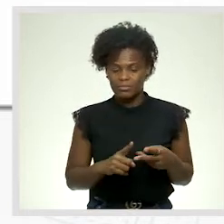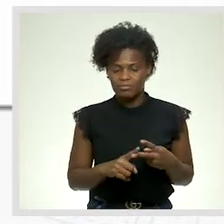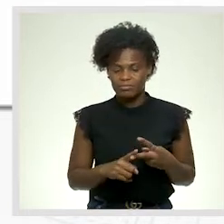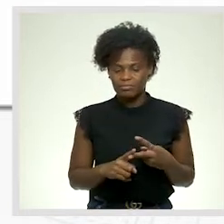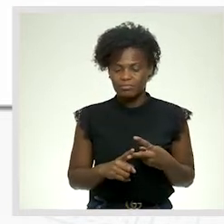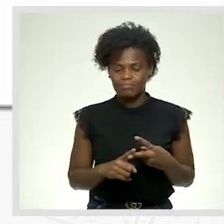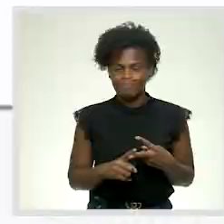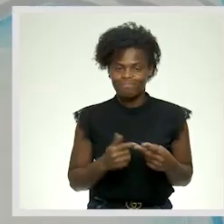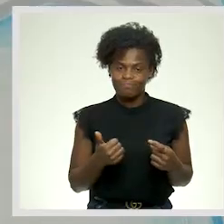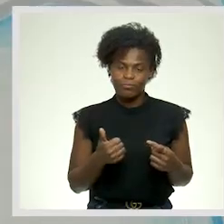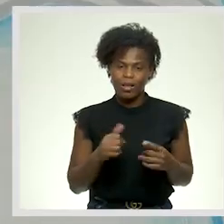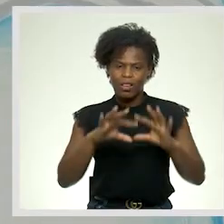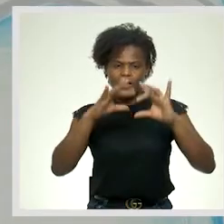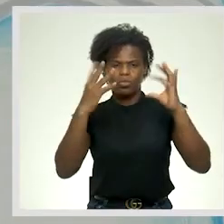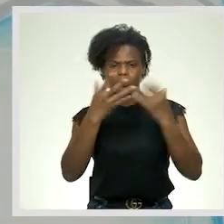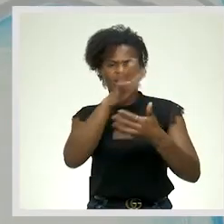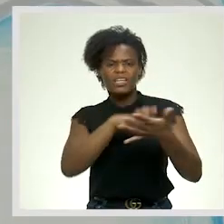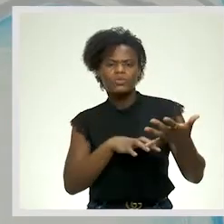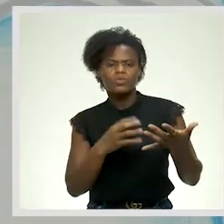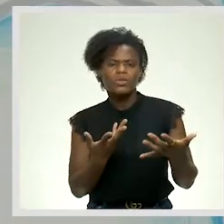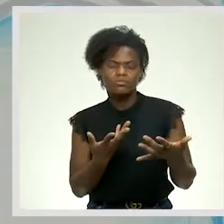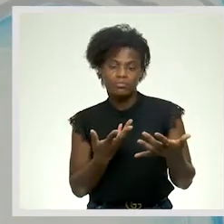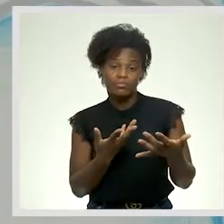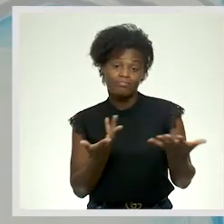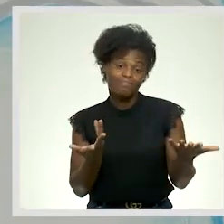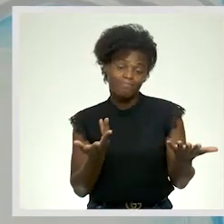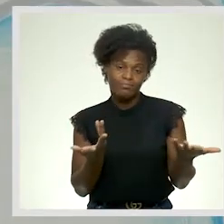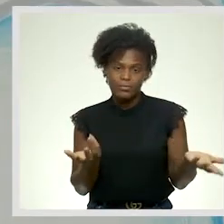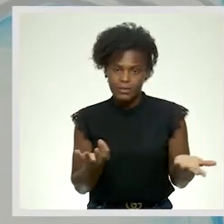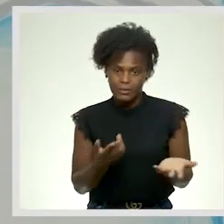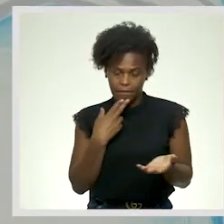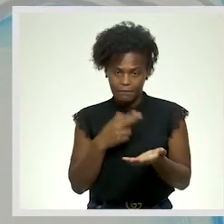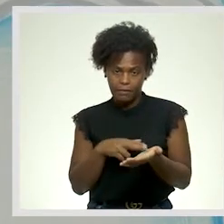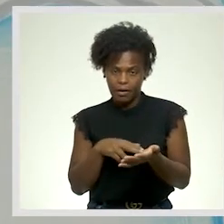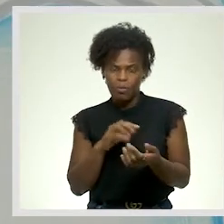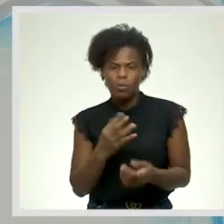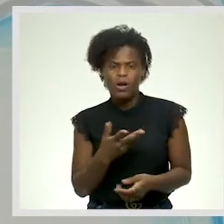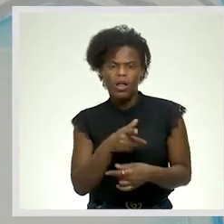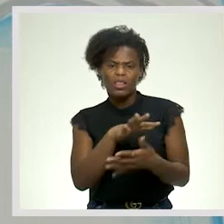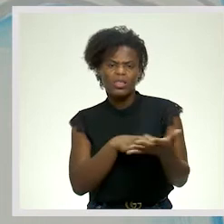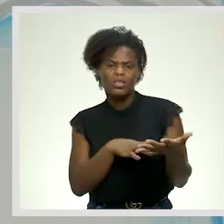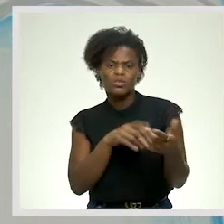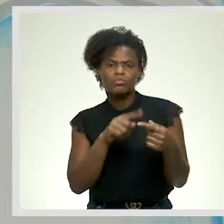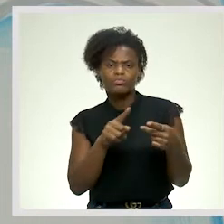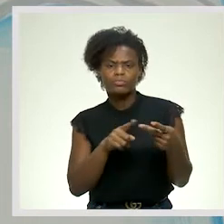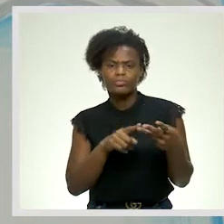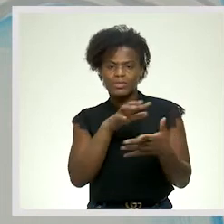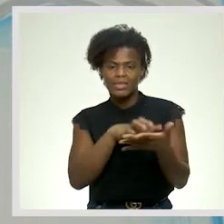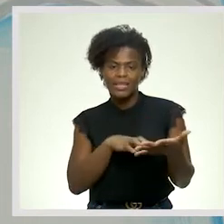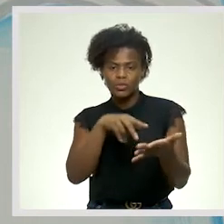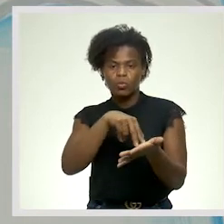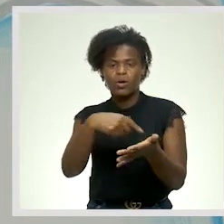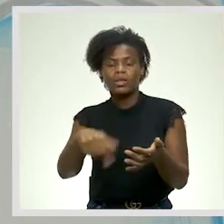natureza do texto. Afinal de contas, que tipo textual estamos em